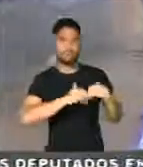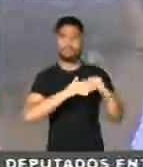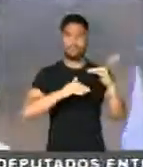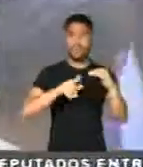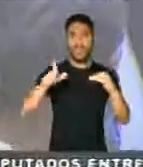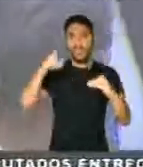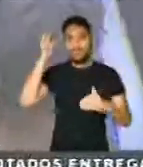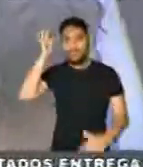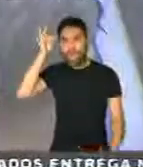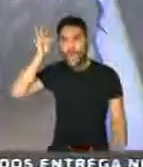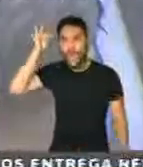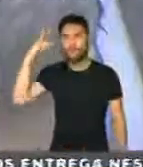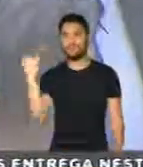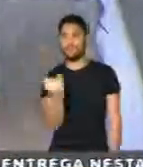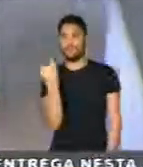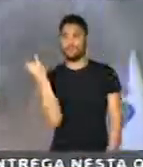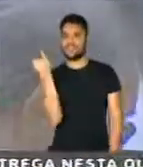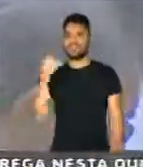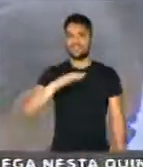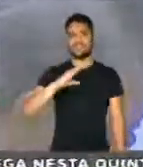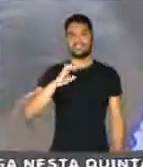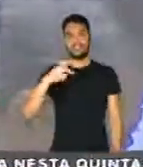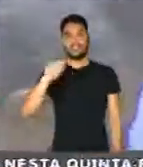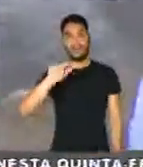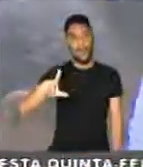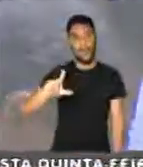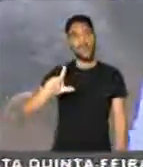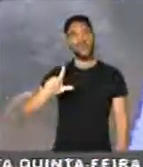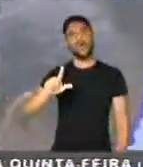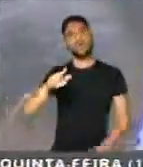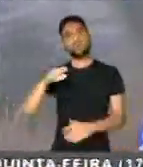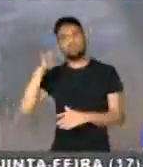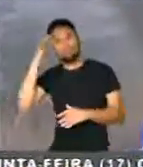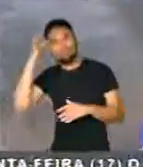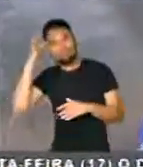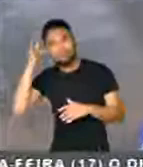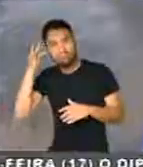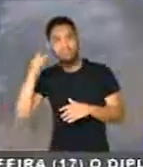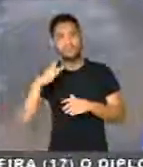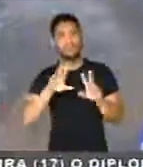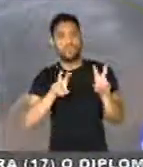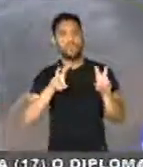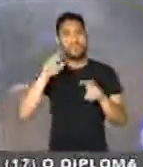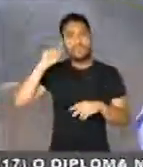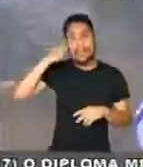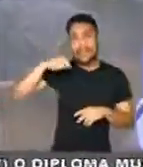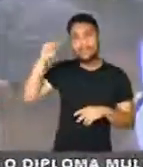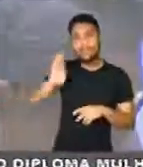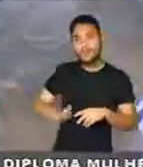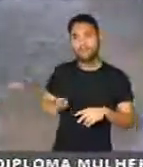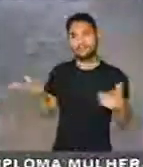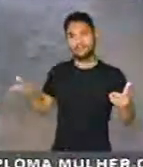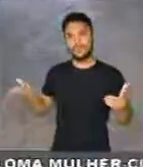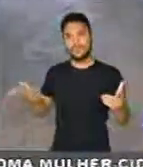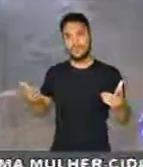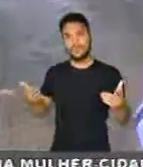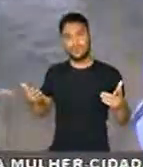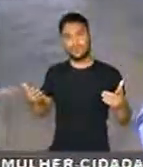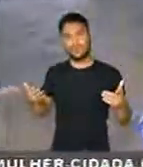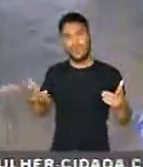foi um pensador respeitado na Cepal, refletiu sobre a questão do negro no Brasil. Então, é uma